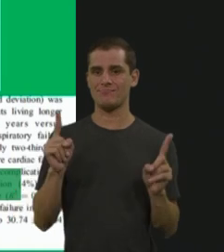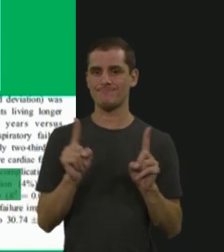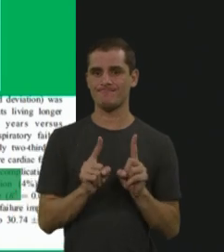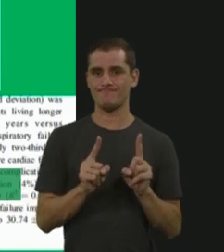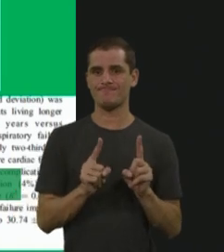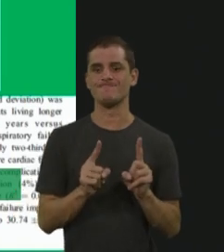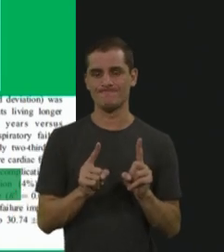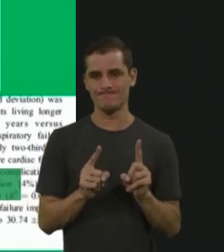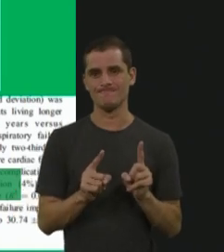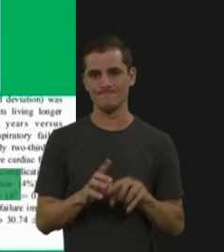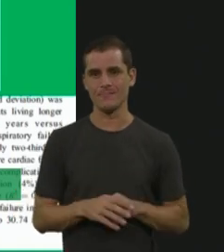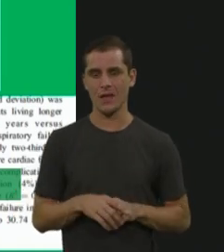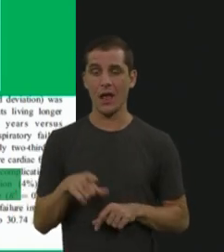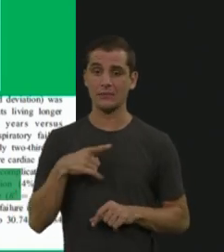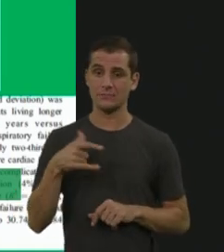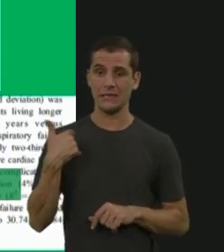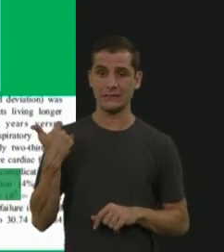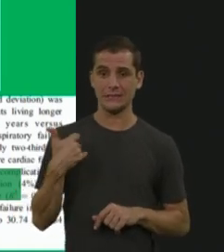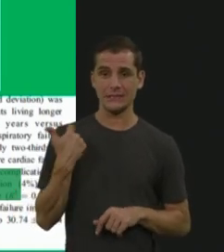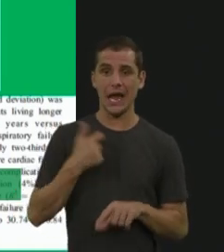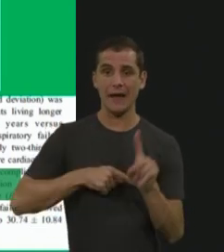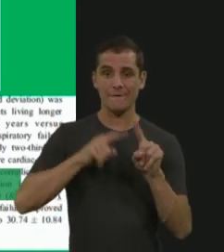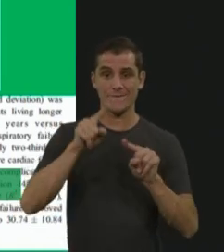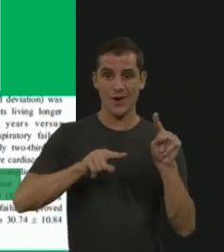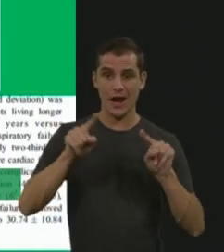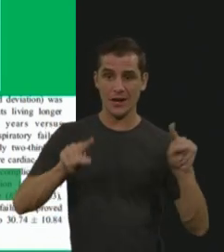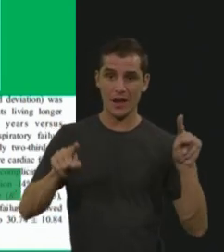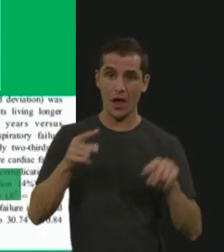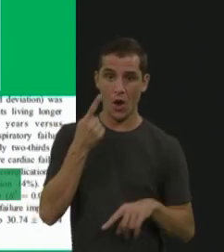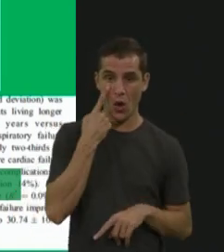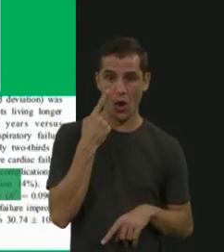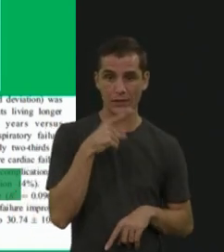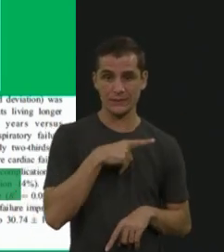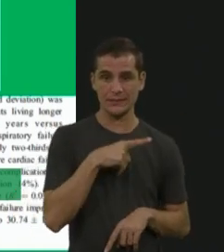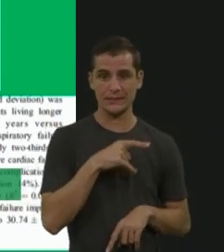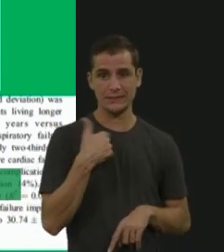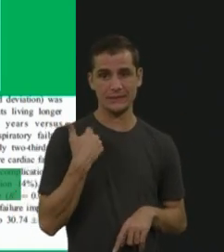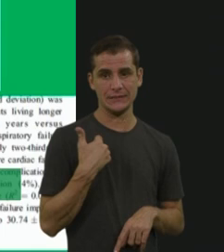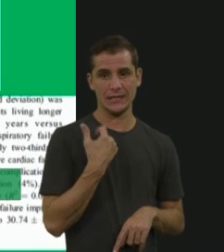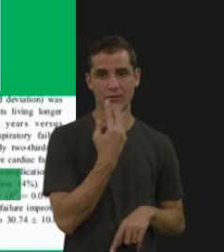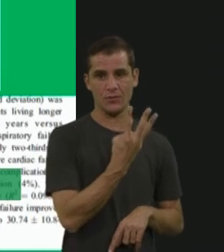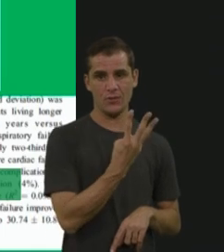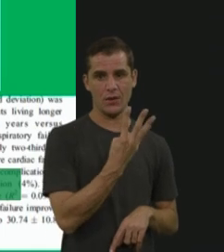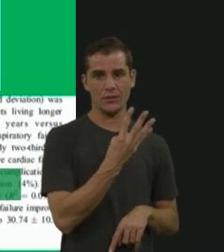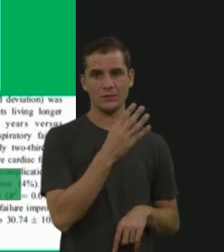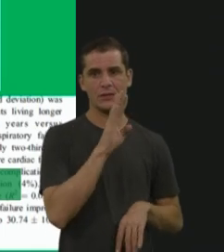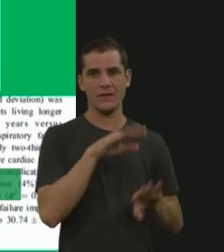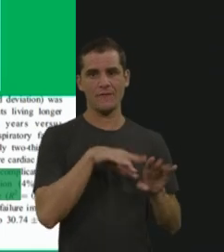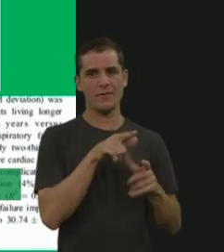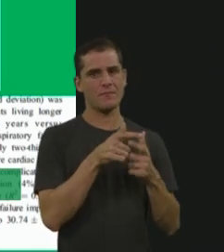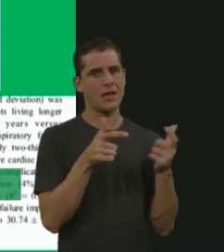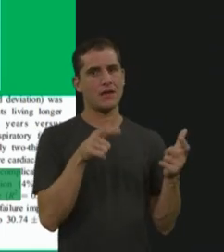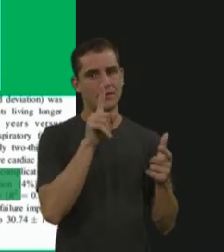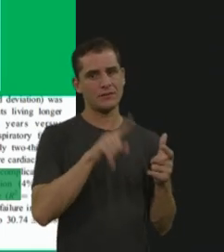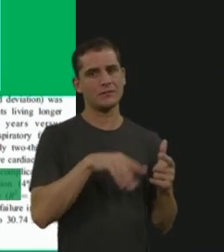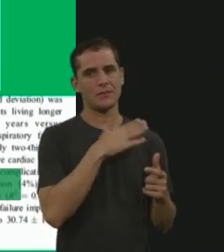E, realmente, a idade é muito variável. Aqui tá só tipo 4, né? Mas, basicamente, elas falecem, assim, pelos mesmos motivos, assim.